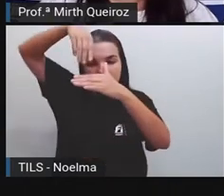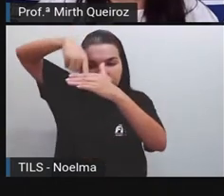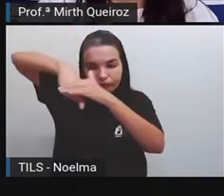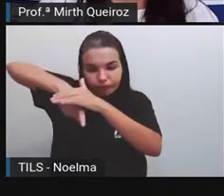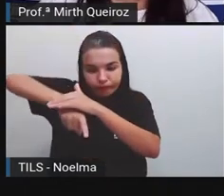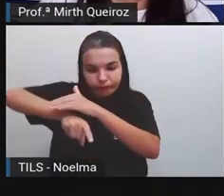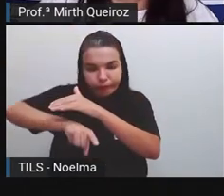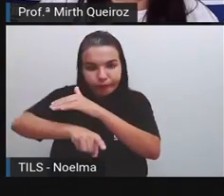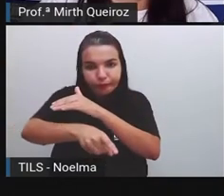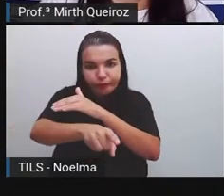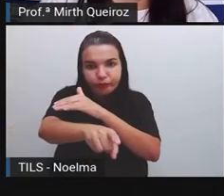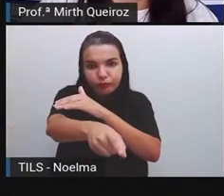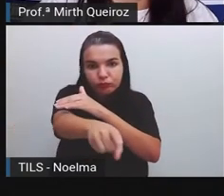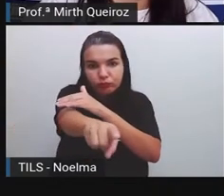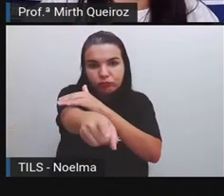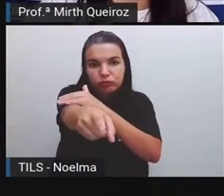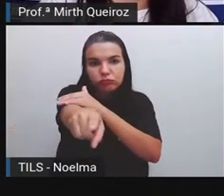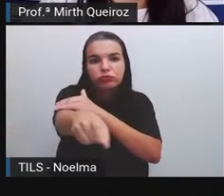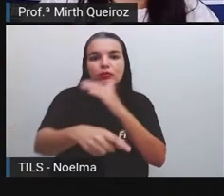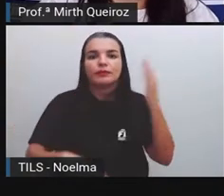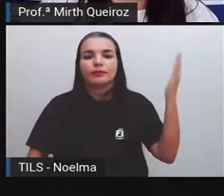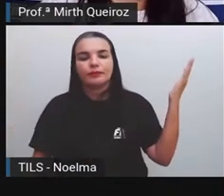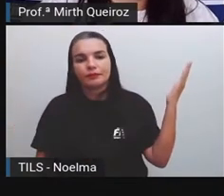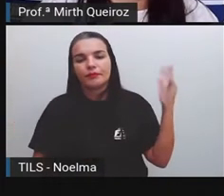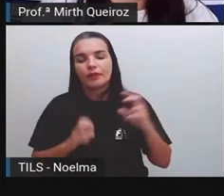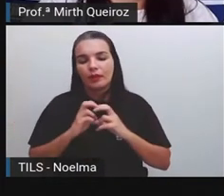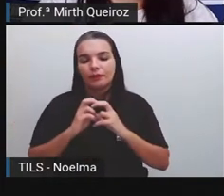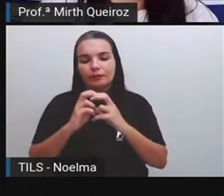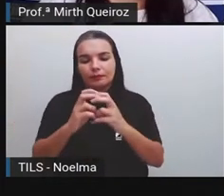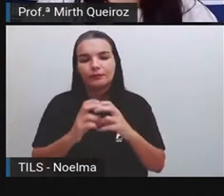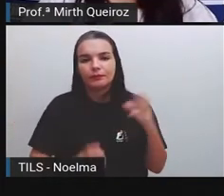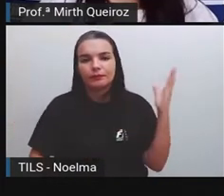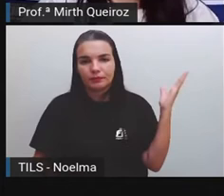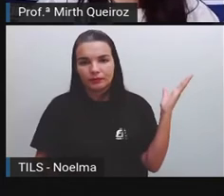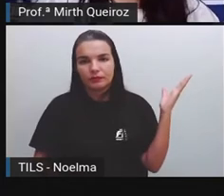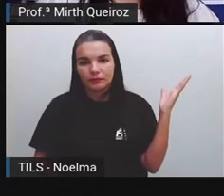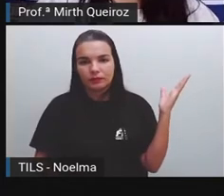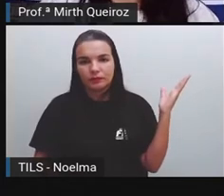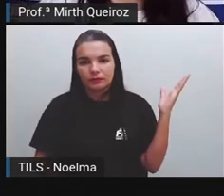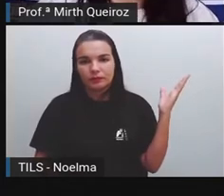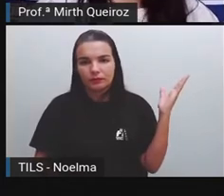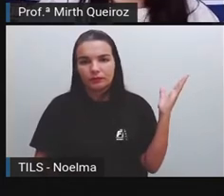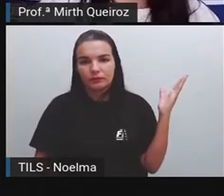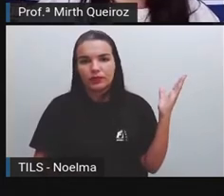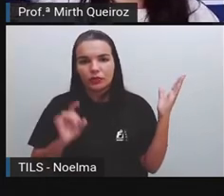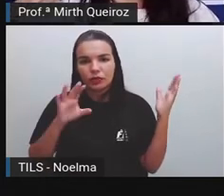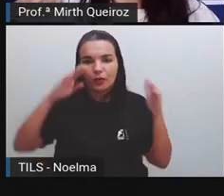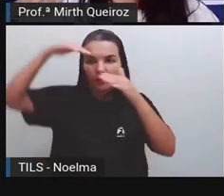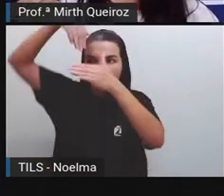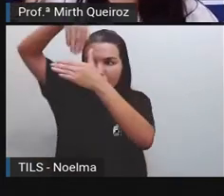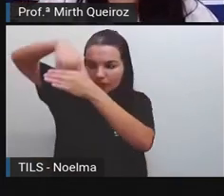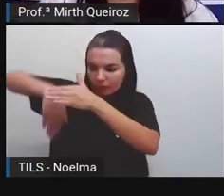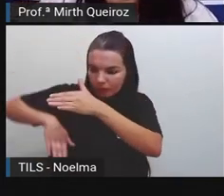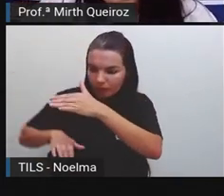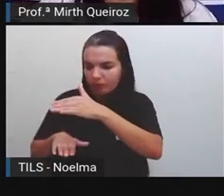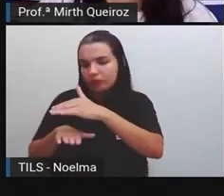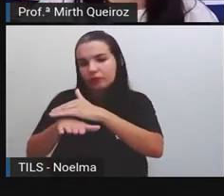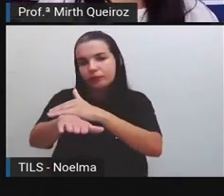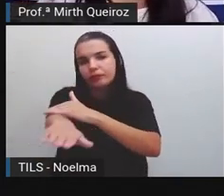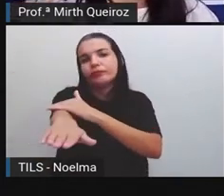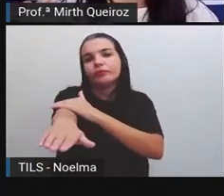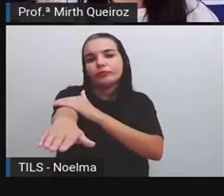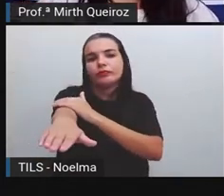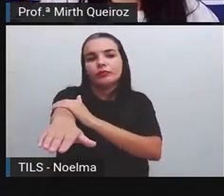metrô. Aqui nós temos o quê? Transportes terrestres, certo? Os transportes terrestres são subdivididos